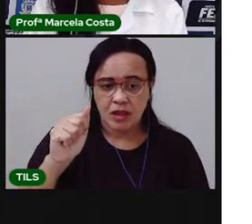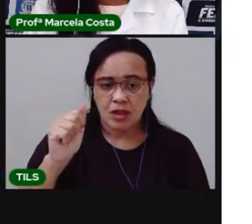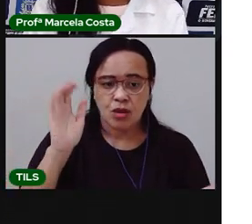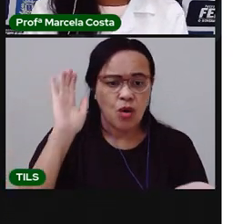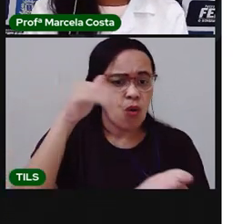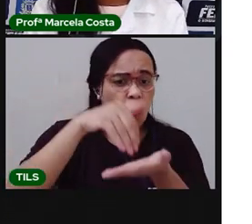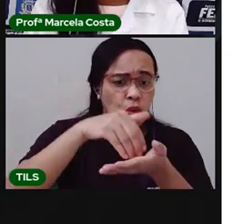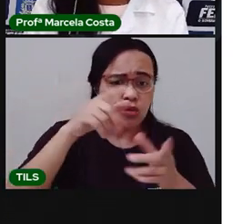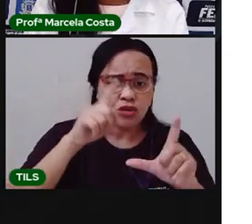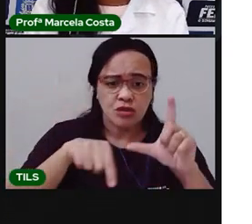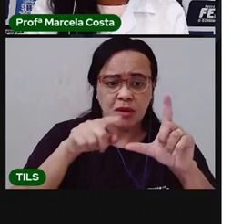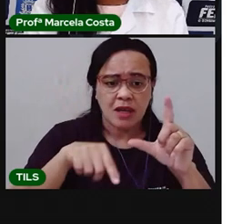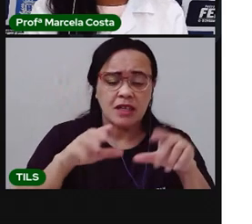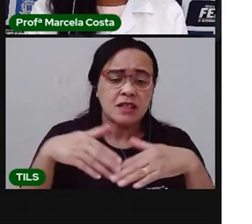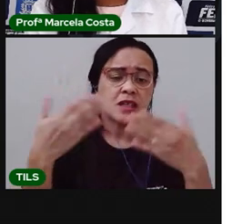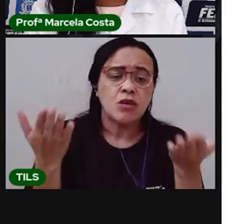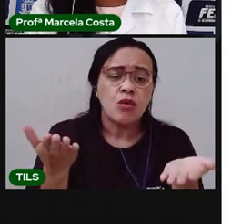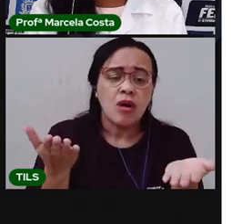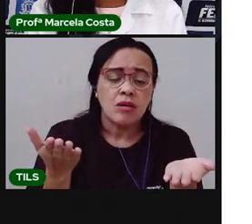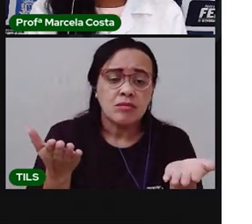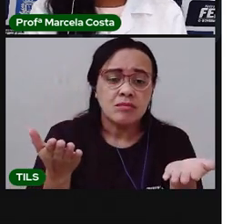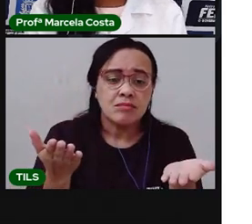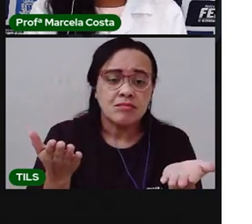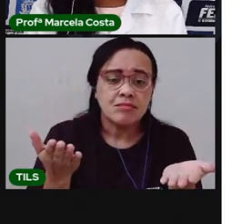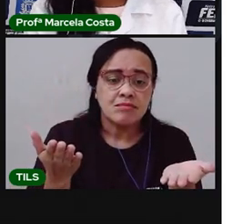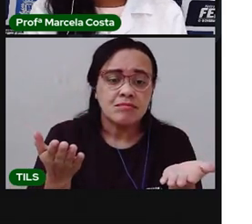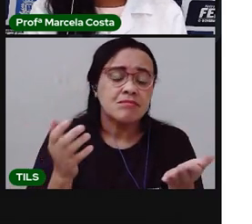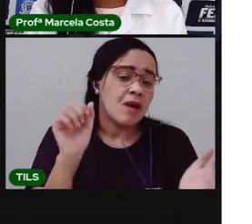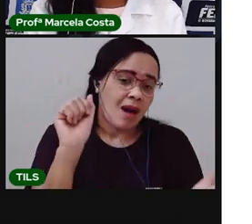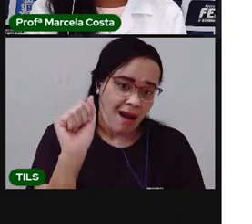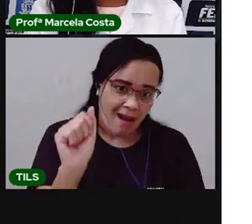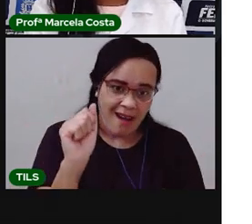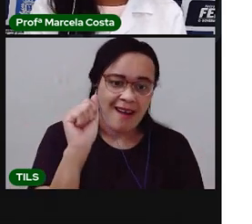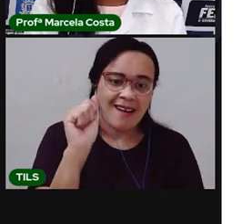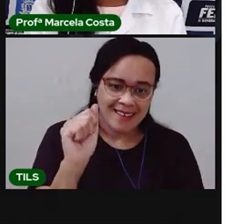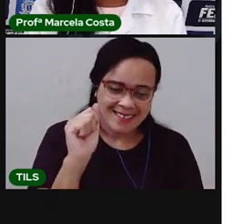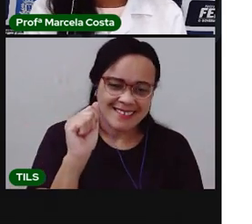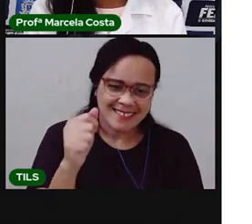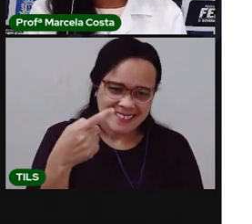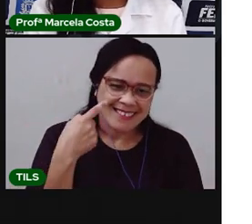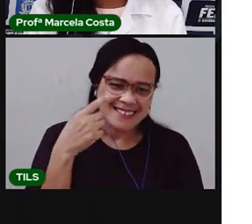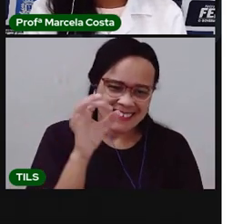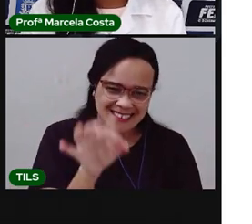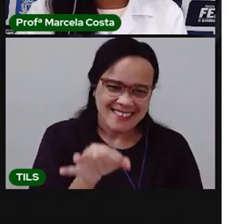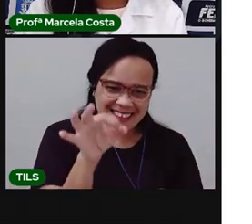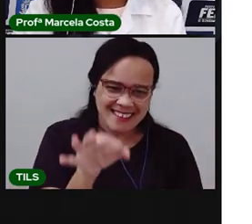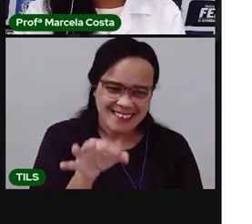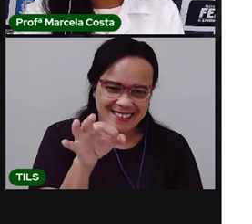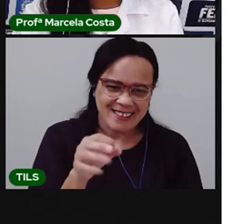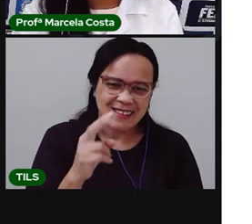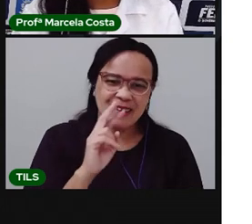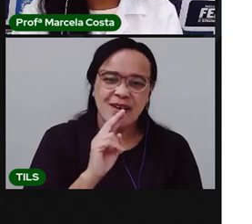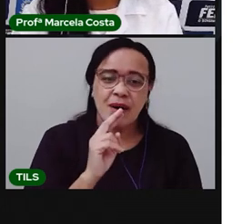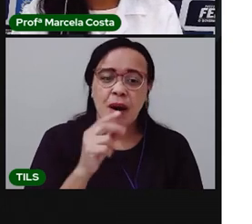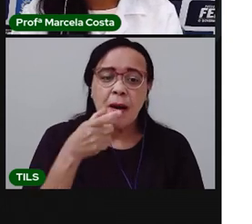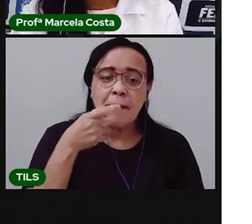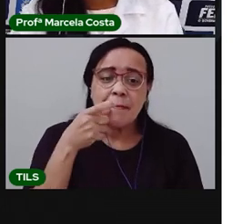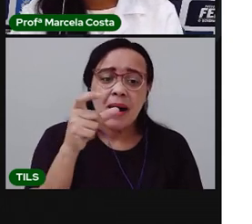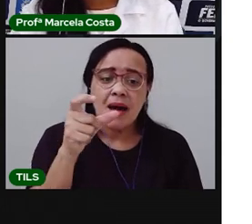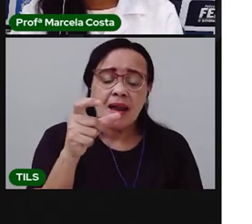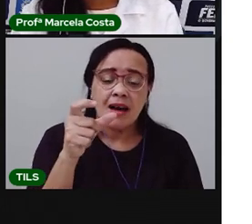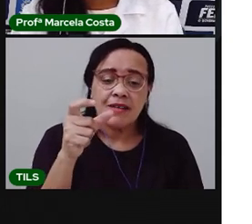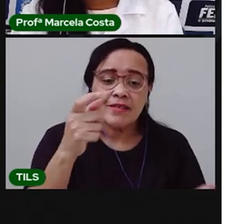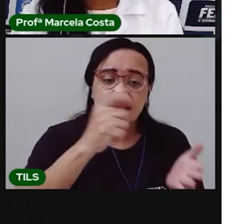Canoa. Termina com a letra A. Vamos ver a escrita da palavra. Ó.